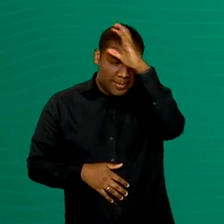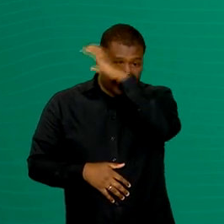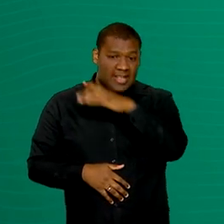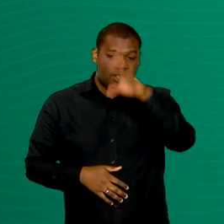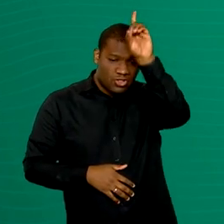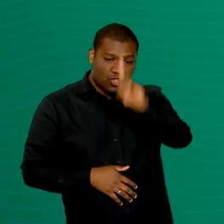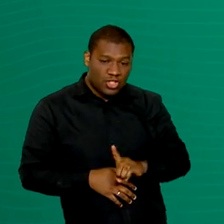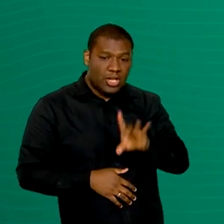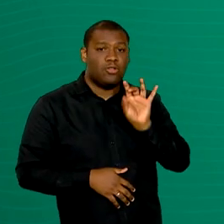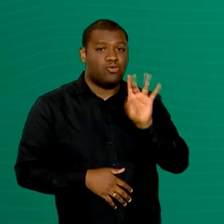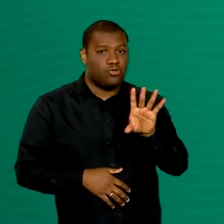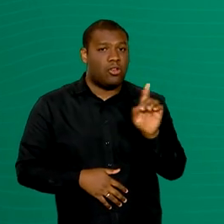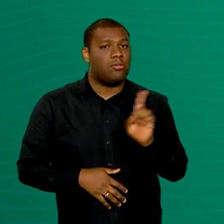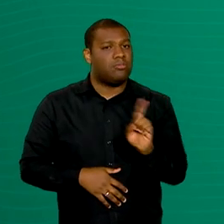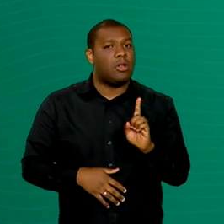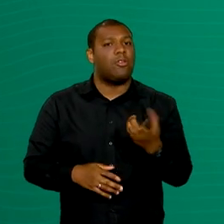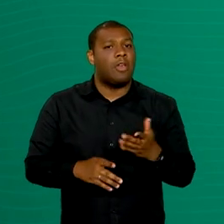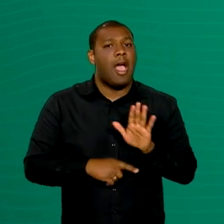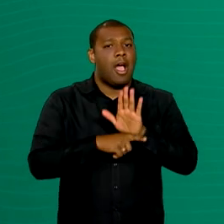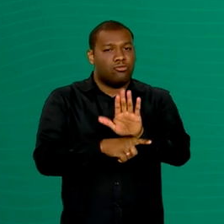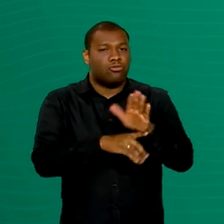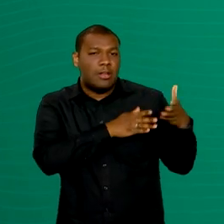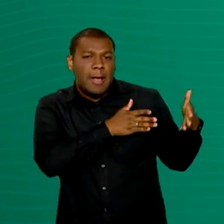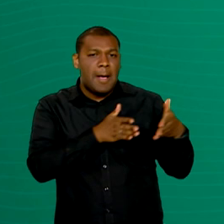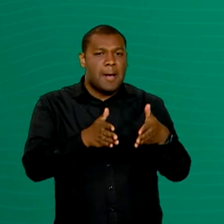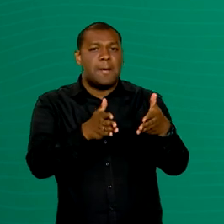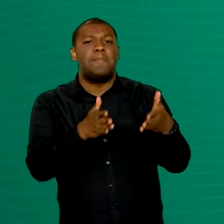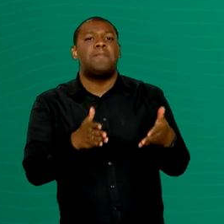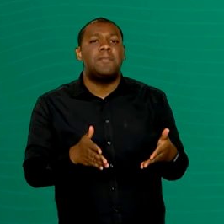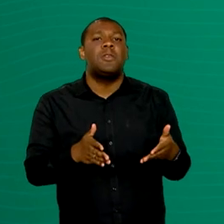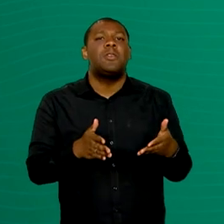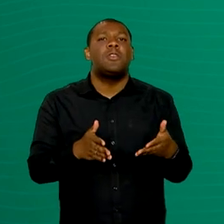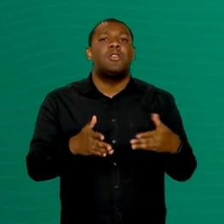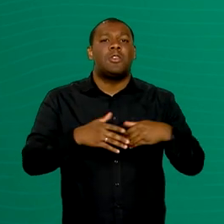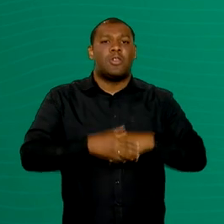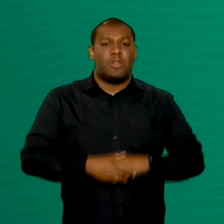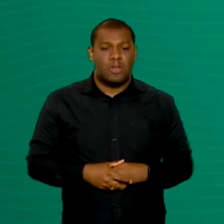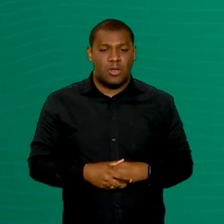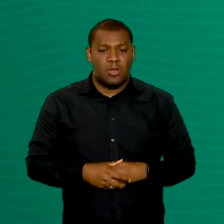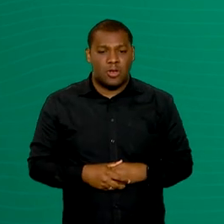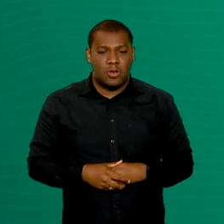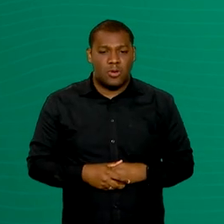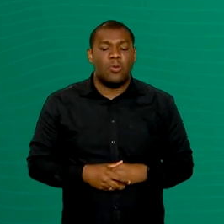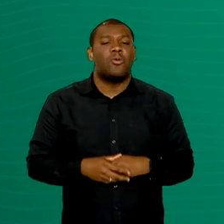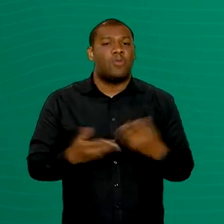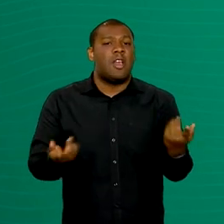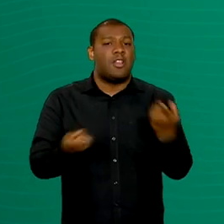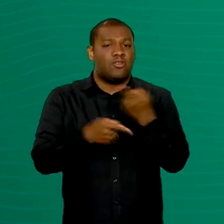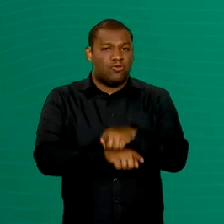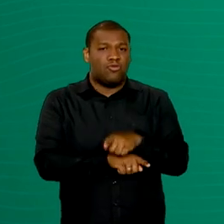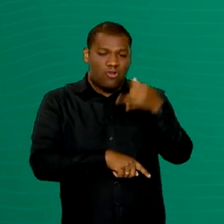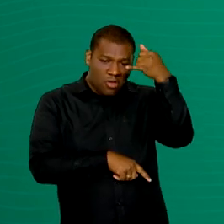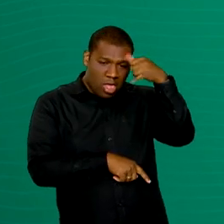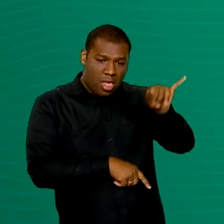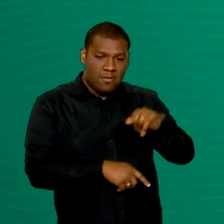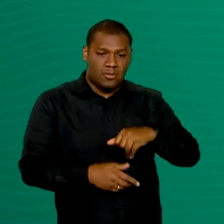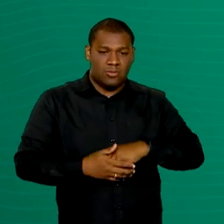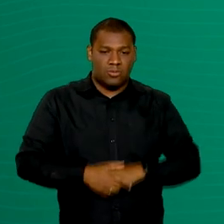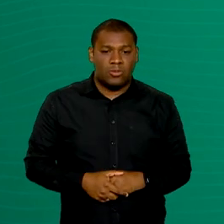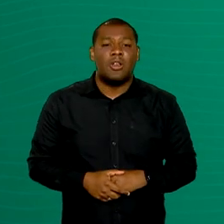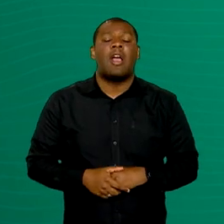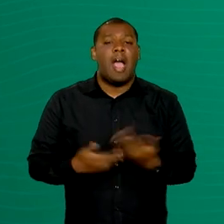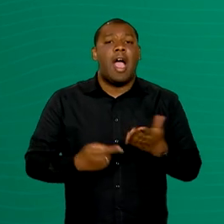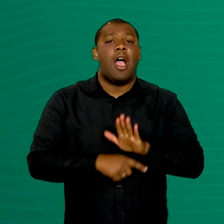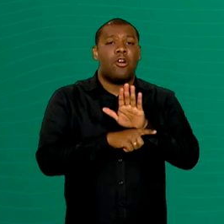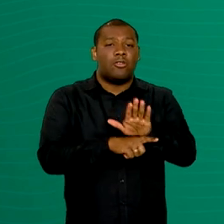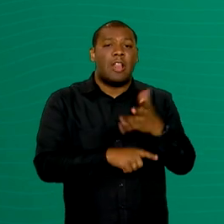direito, é a base, é o caminho para enfrentarmos as altas distorções de idade séria que nós temos no país. Garantir que